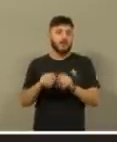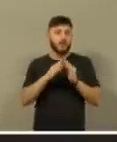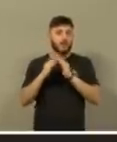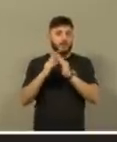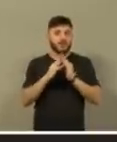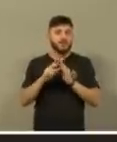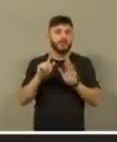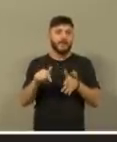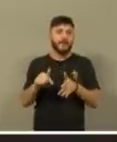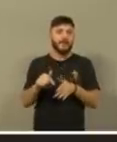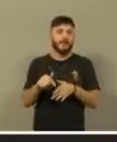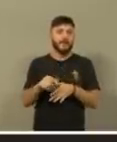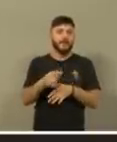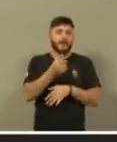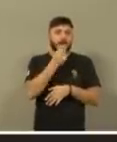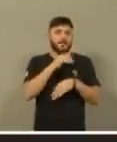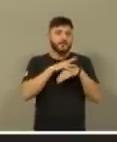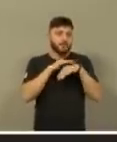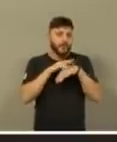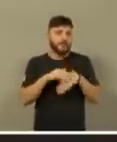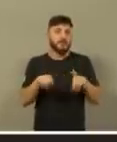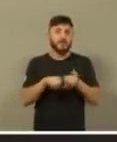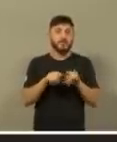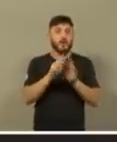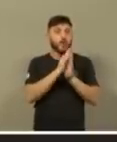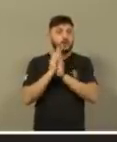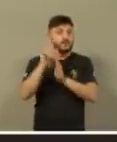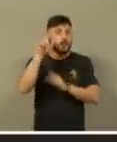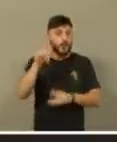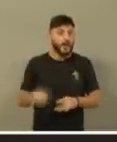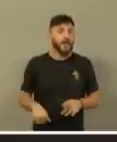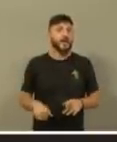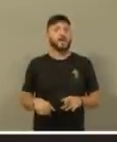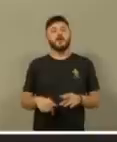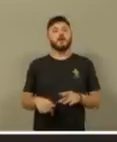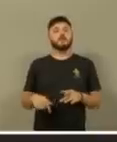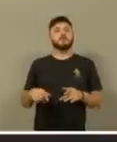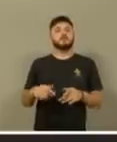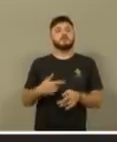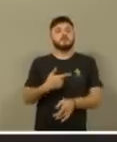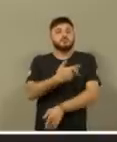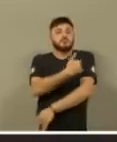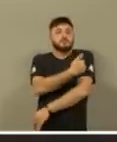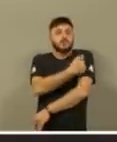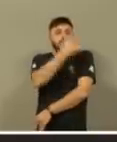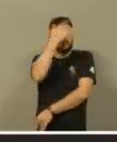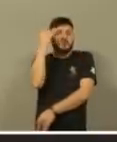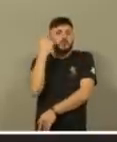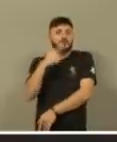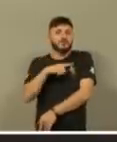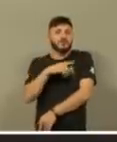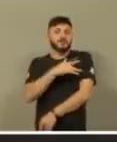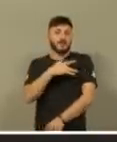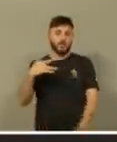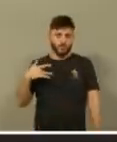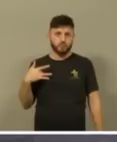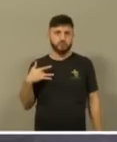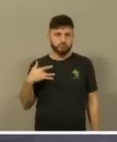é o remédio dos doentes, e a oração é o antídoto para os que estão com saúde,